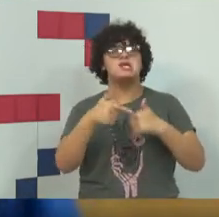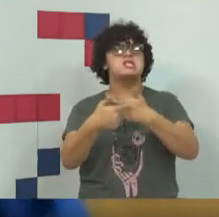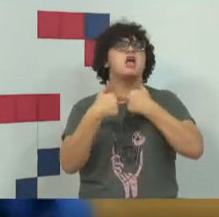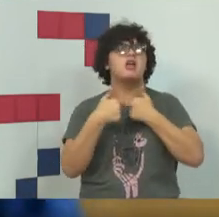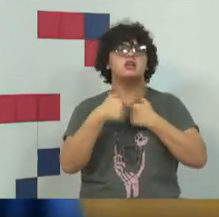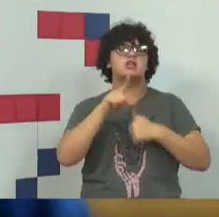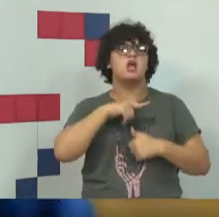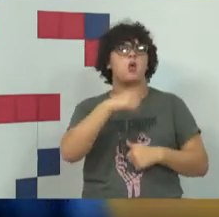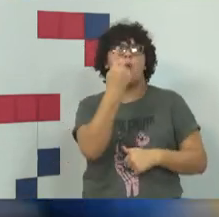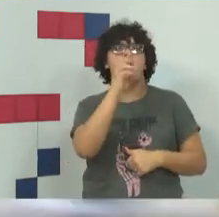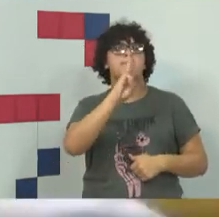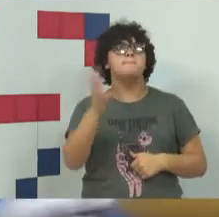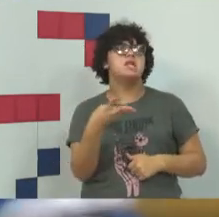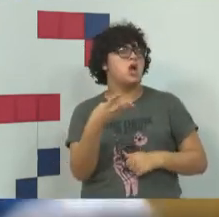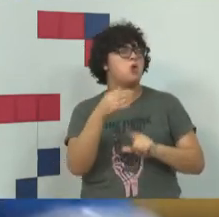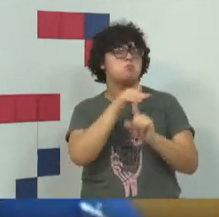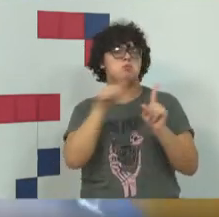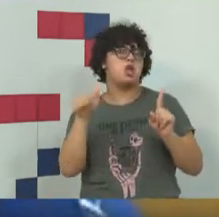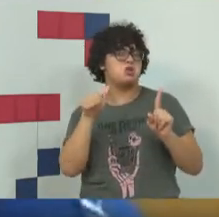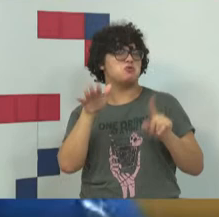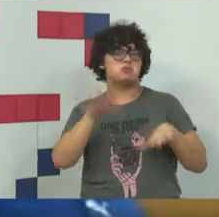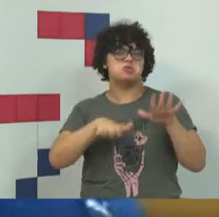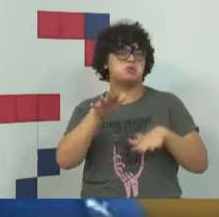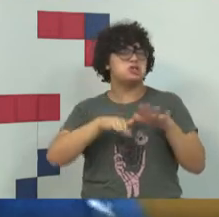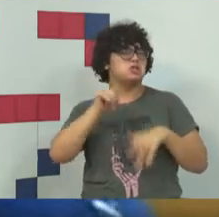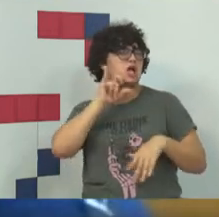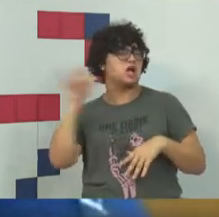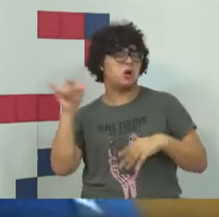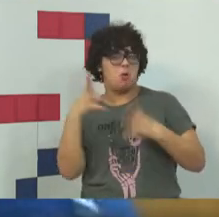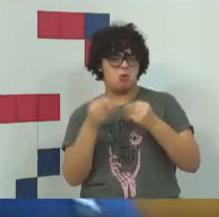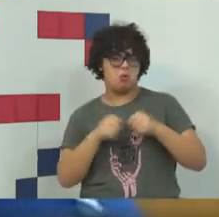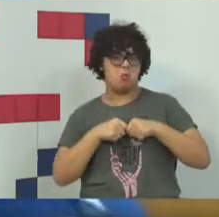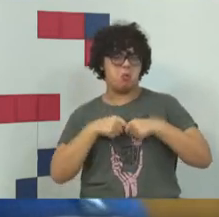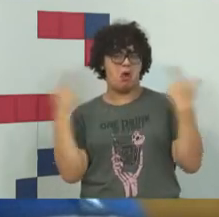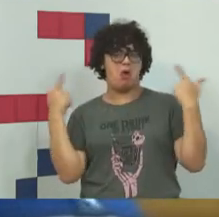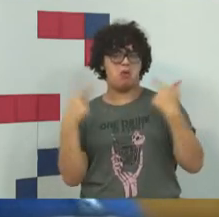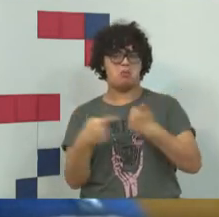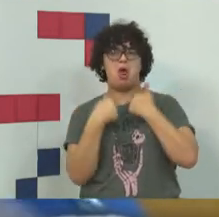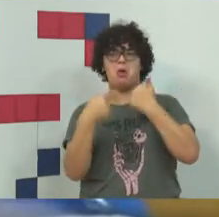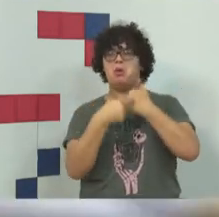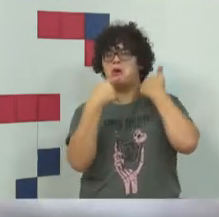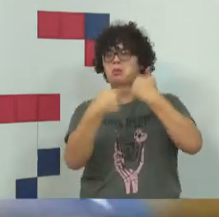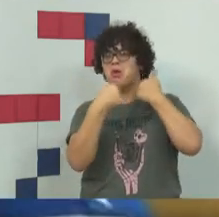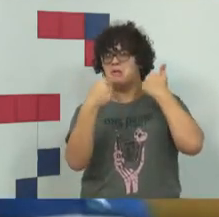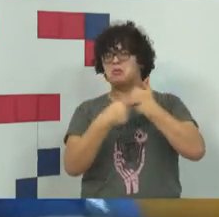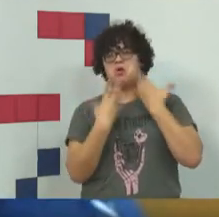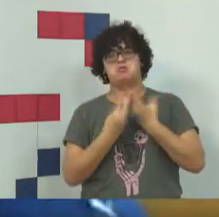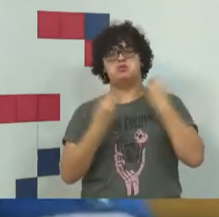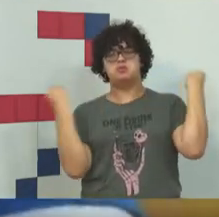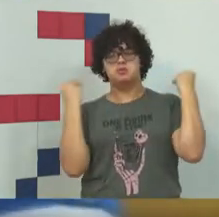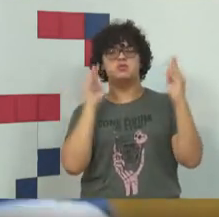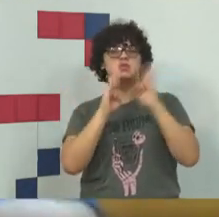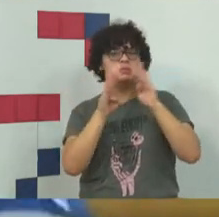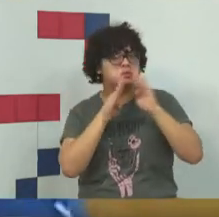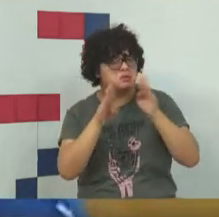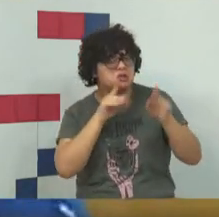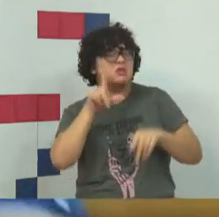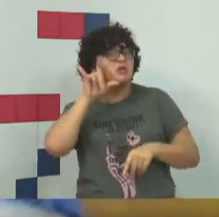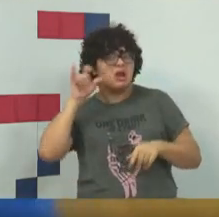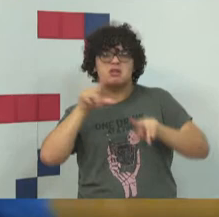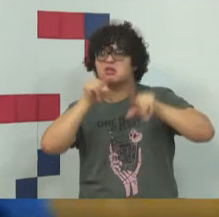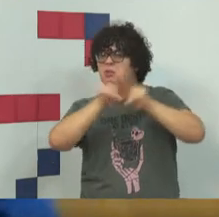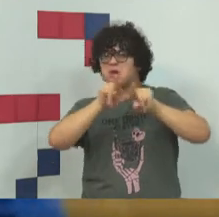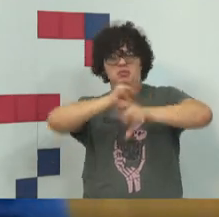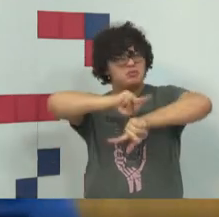e meio de seguidores, e entre as nossas redes. Então, graças a Deus, essas pessoas que me acompanham mais